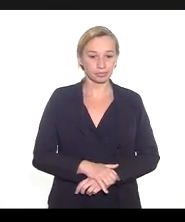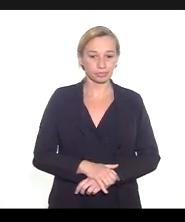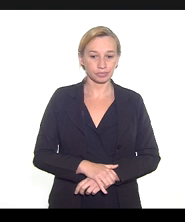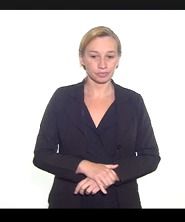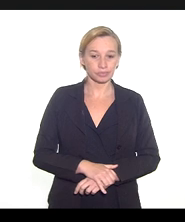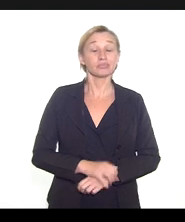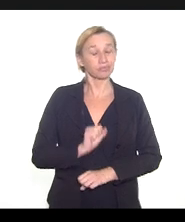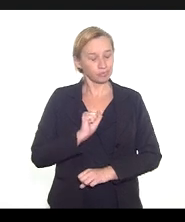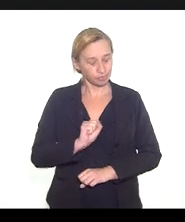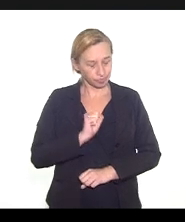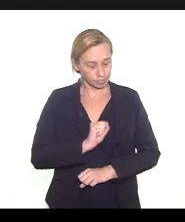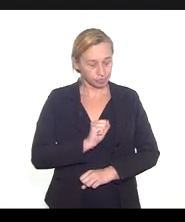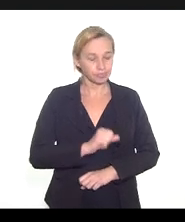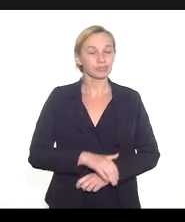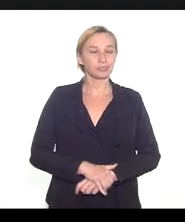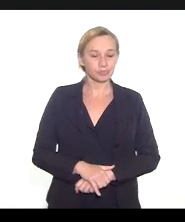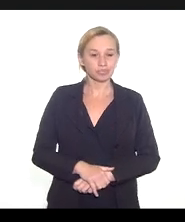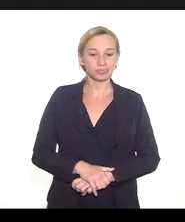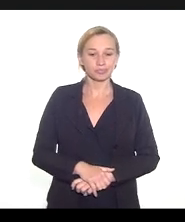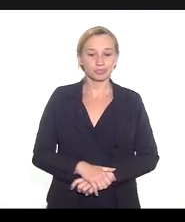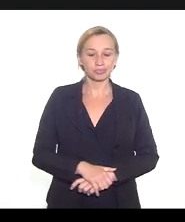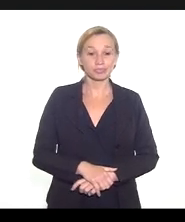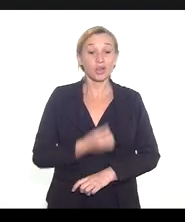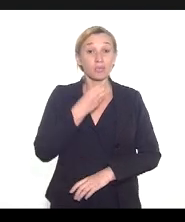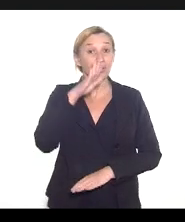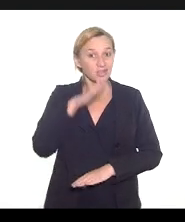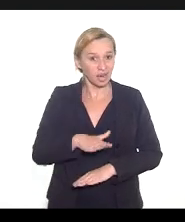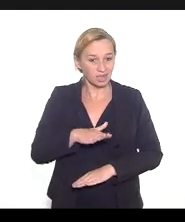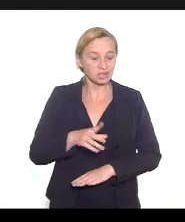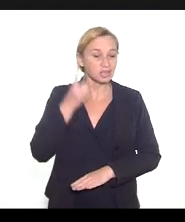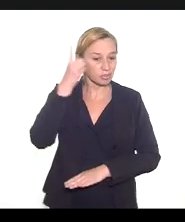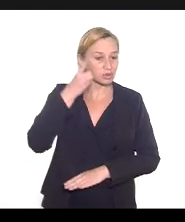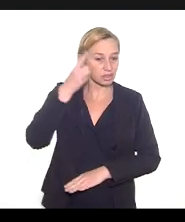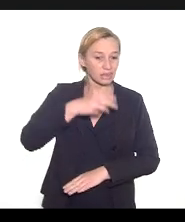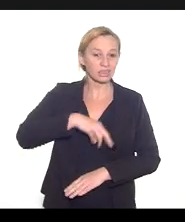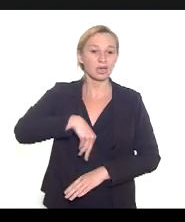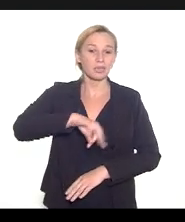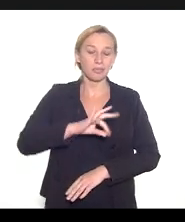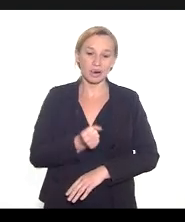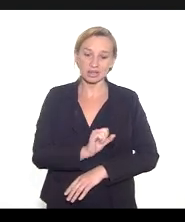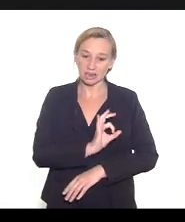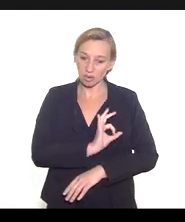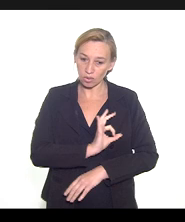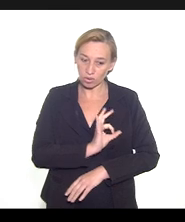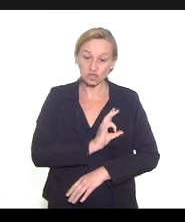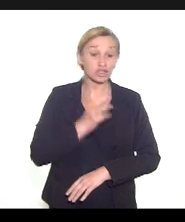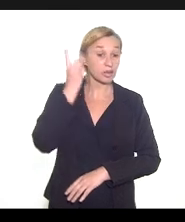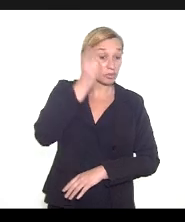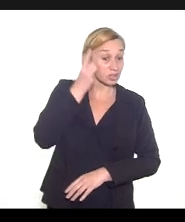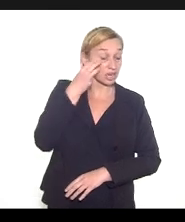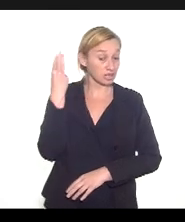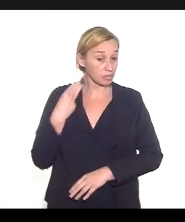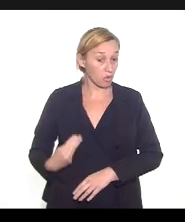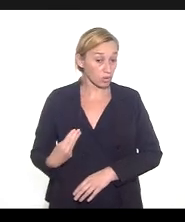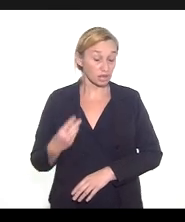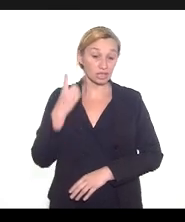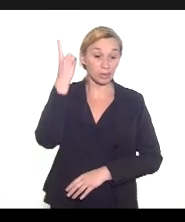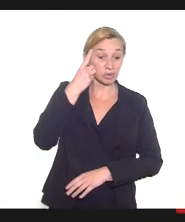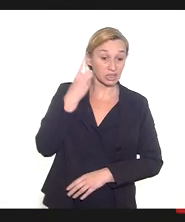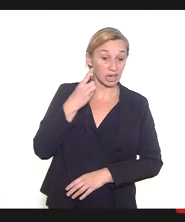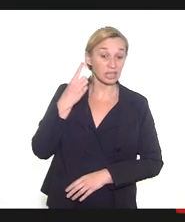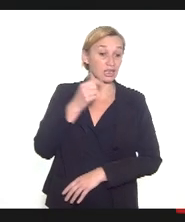Por mim, pode. Boa tarde, deputada Marta Rocha, deputada Mônica Francisco,